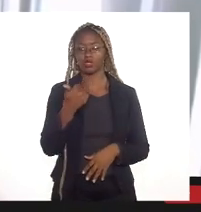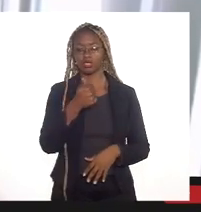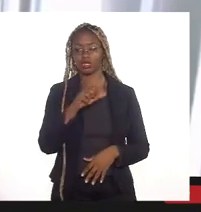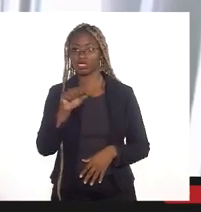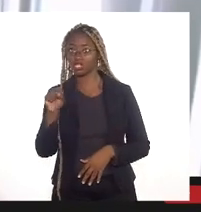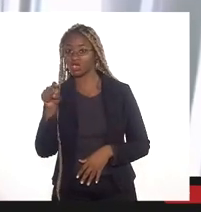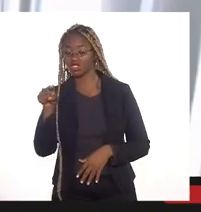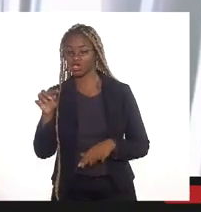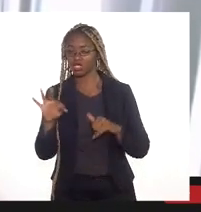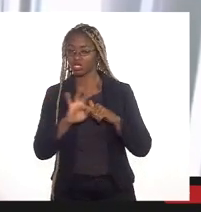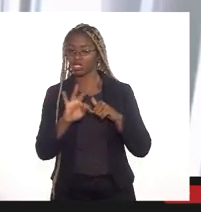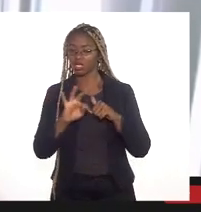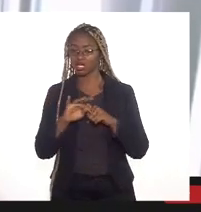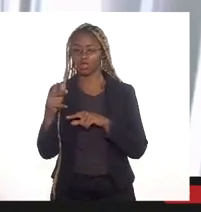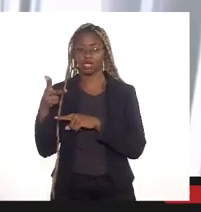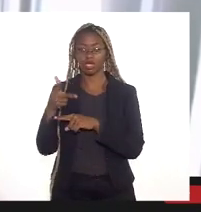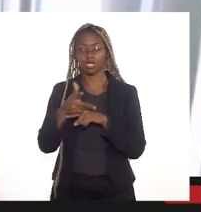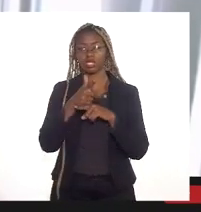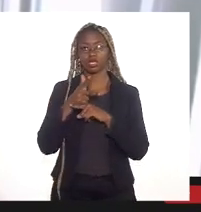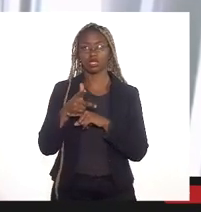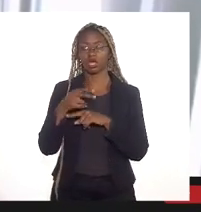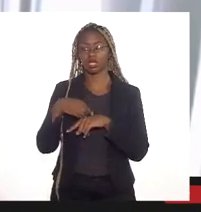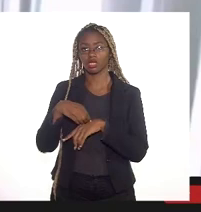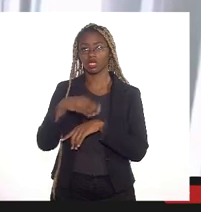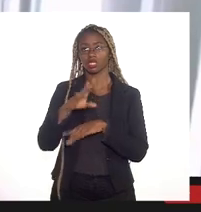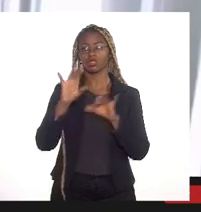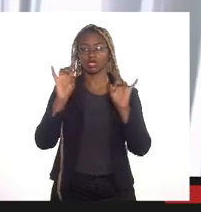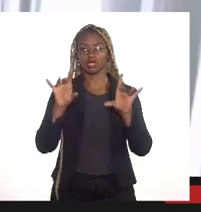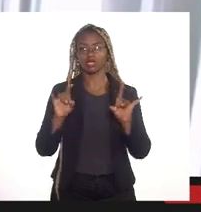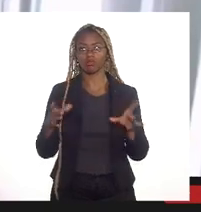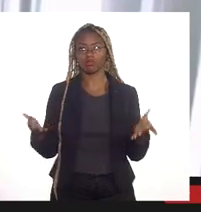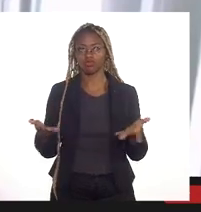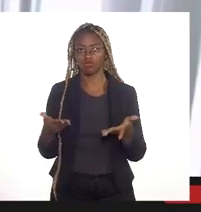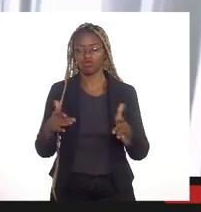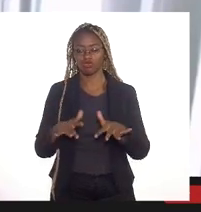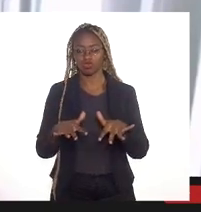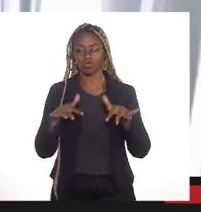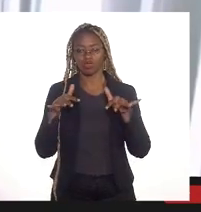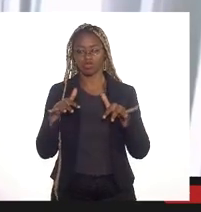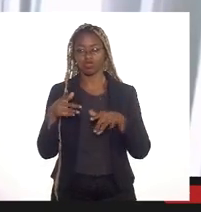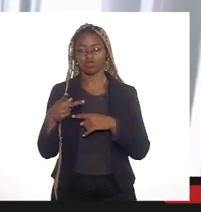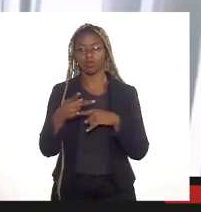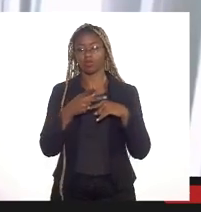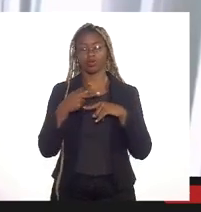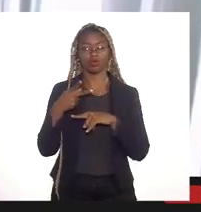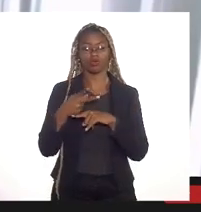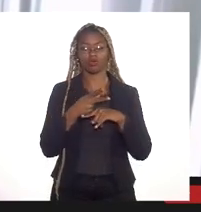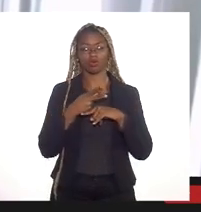técnica para exibir o vídeo que foi encaminhado especialmente para essa audiência pelo procurador